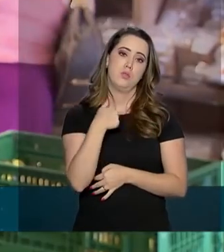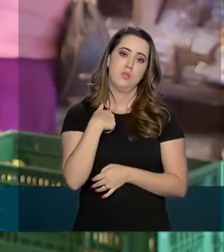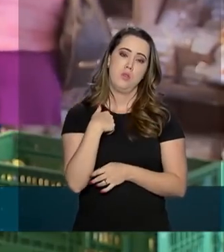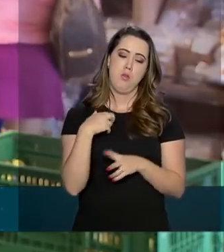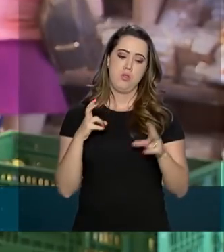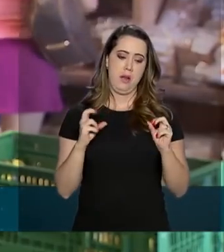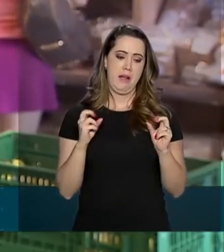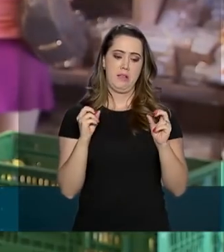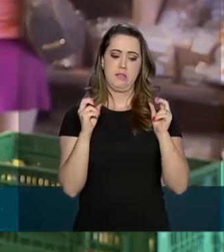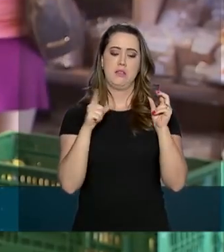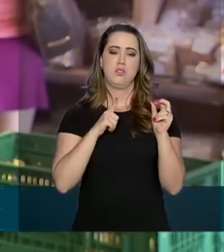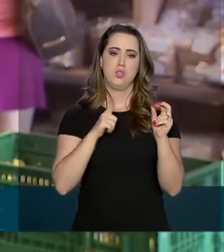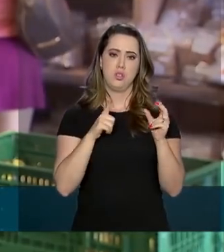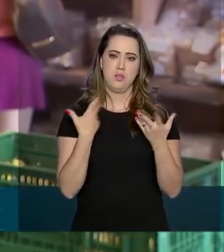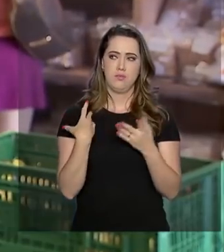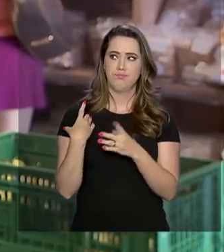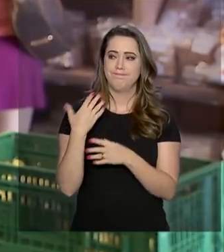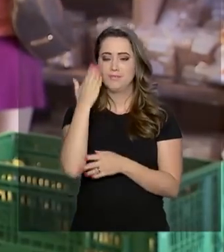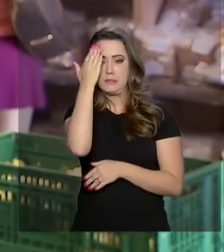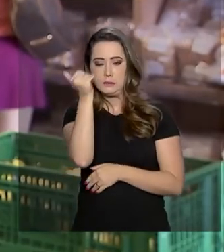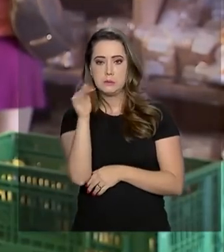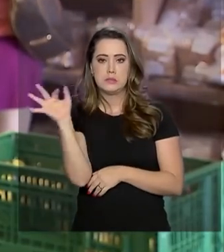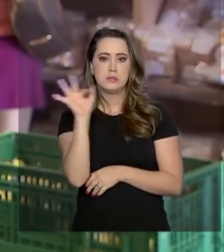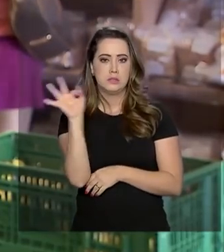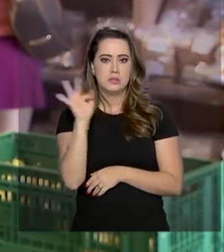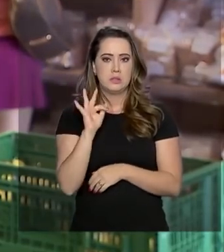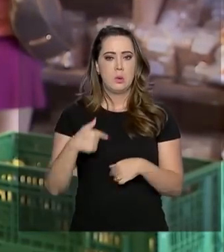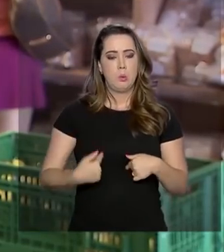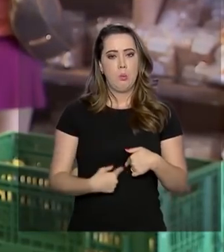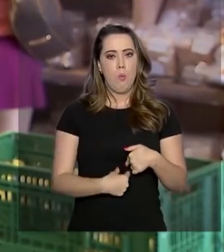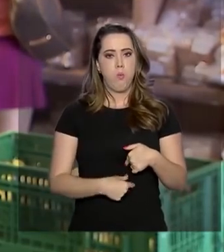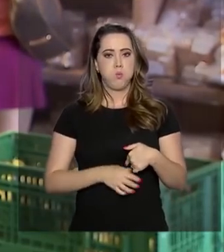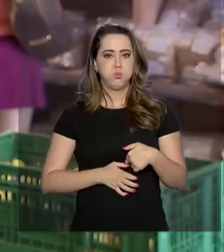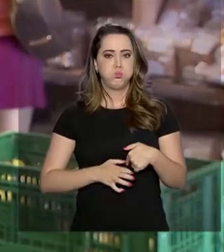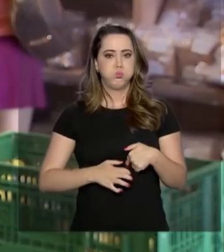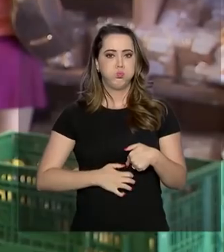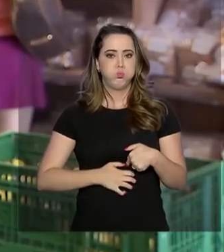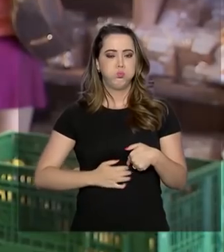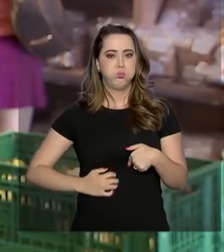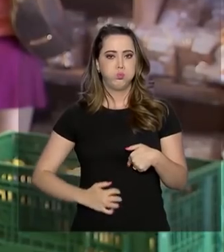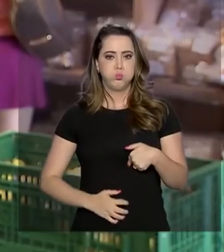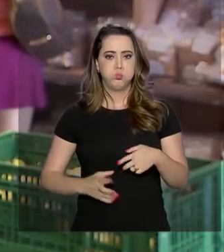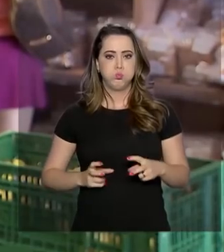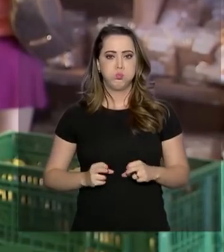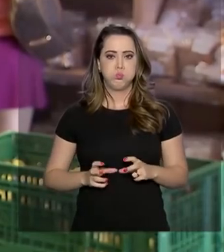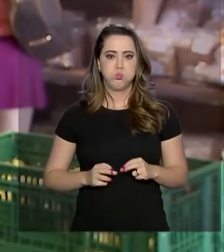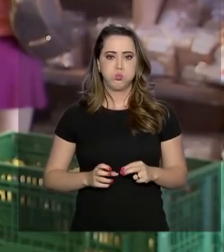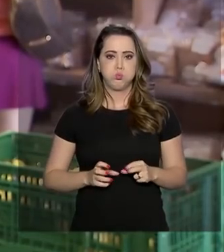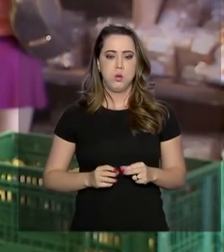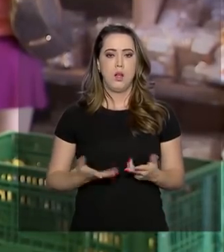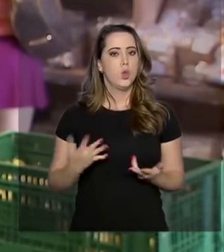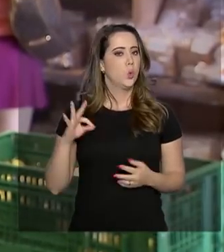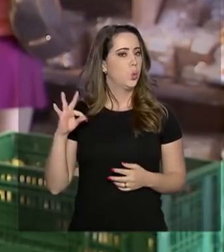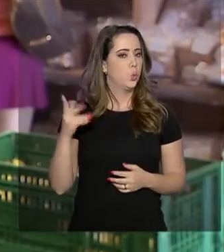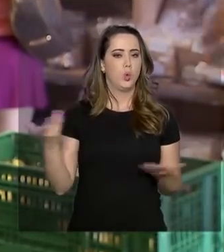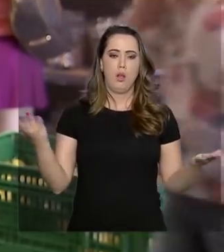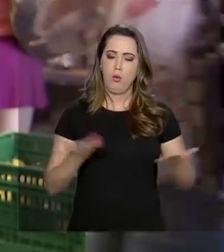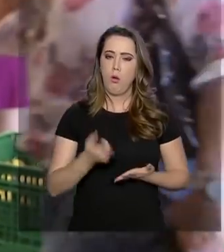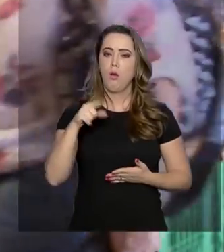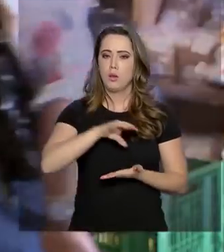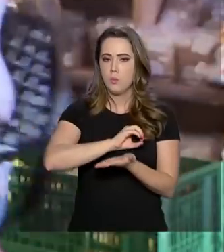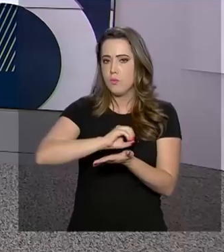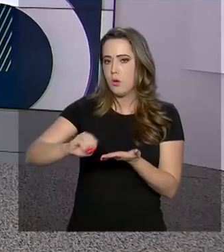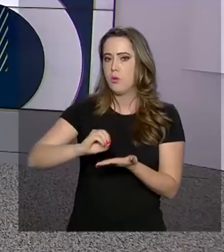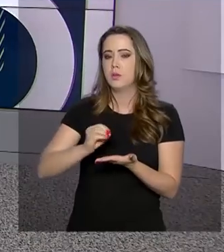câncer, eu tive câncer, descobri em fevereiro, de estômago e aí eu priorizei tudo orgânico para alimentação mais